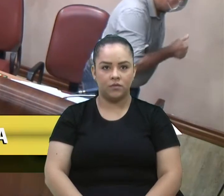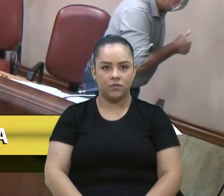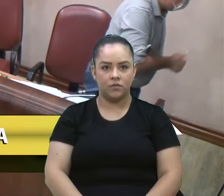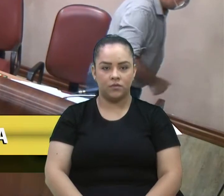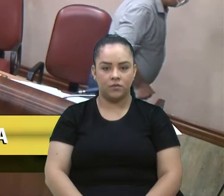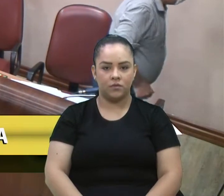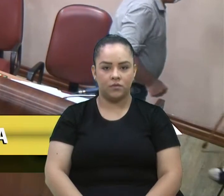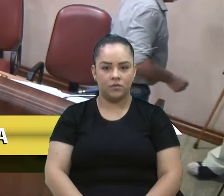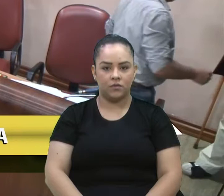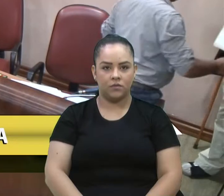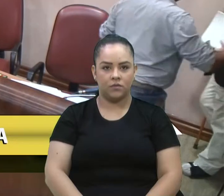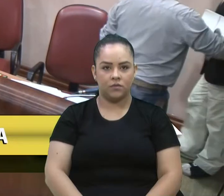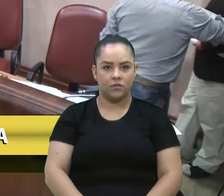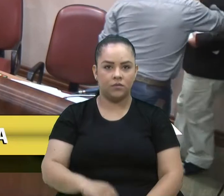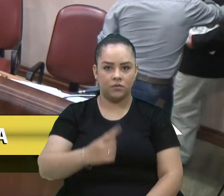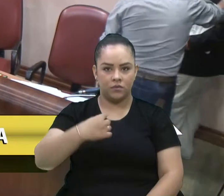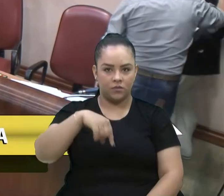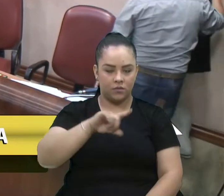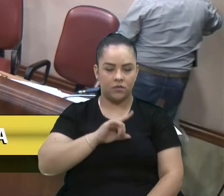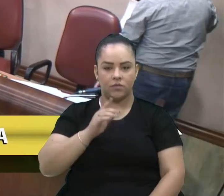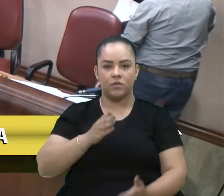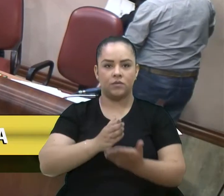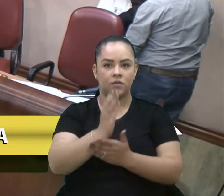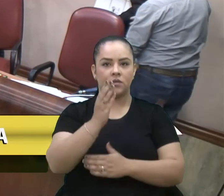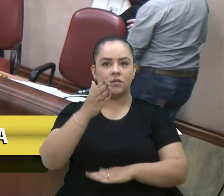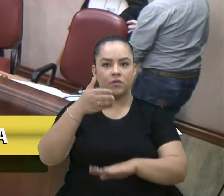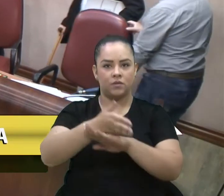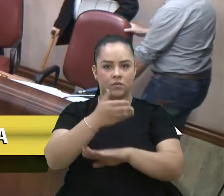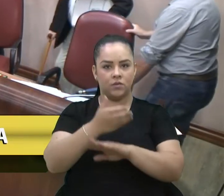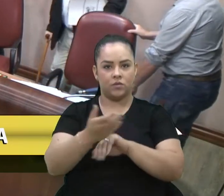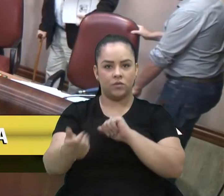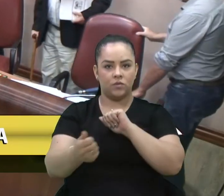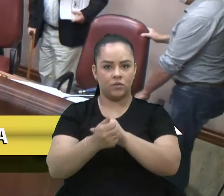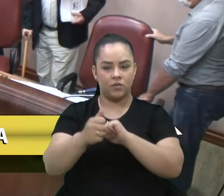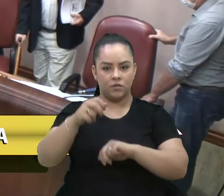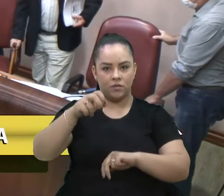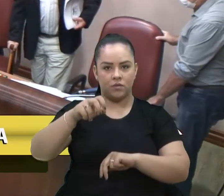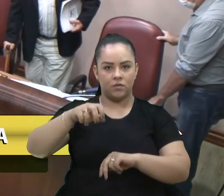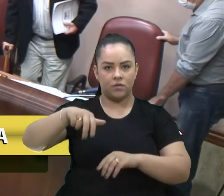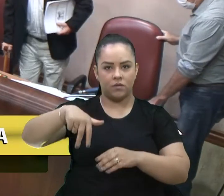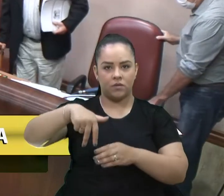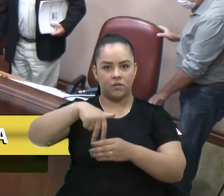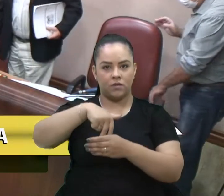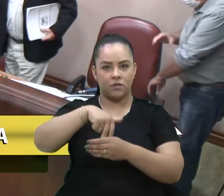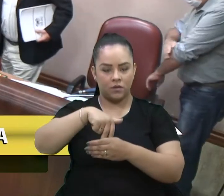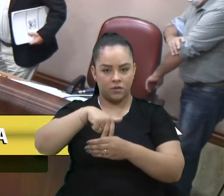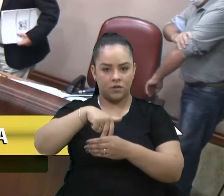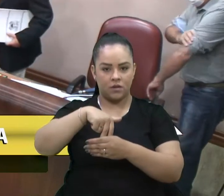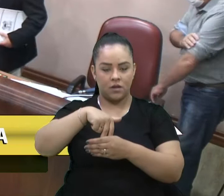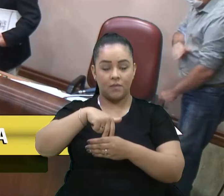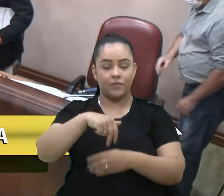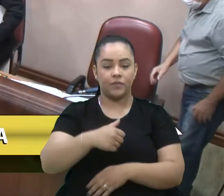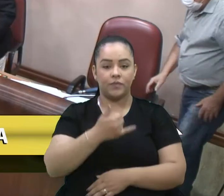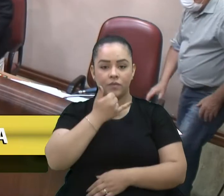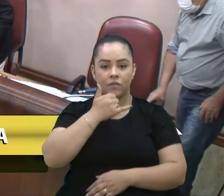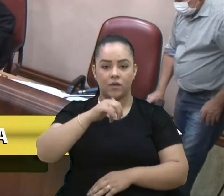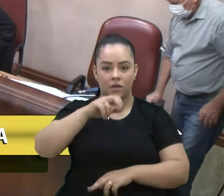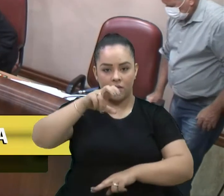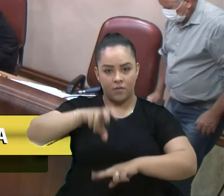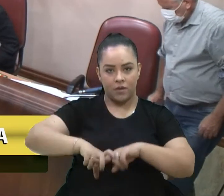Autorizamos o representante a fazer parte da mesa devido às dificuldades físicas do momento.